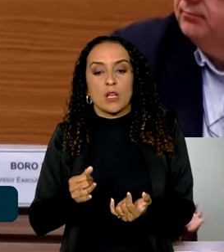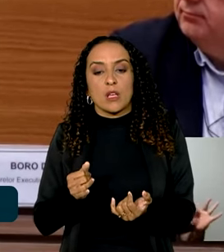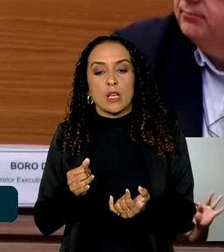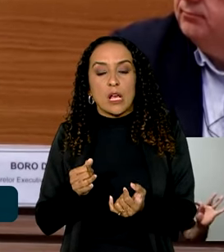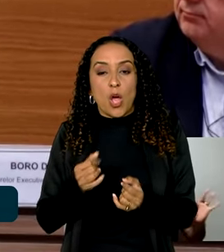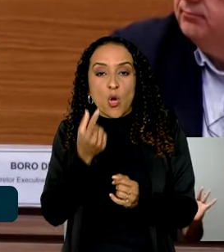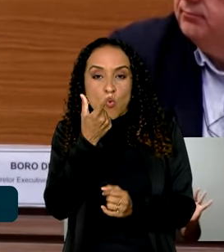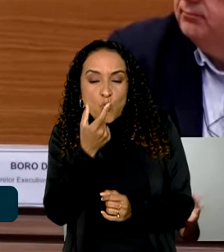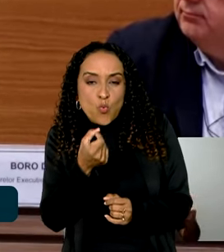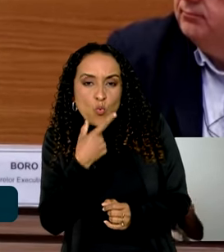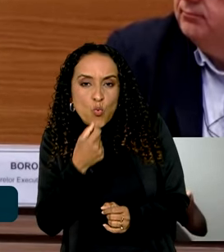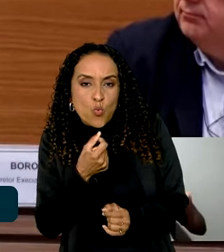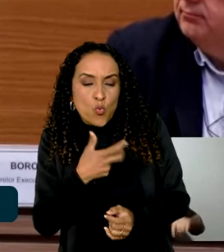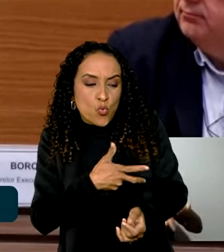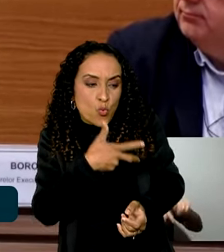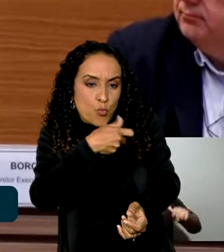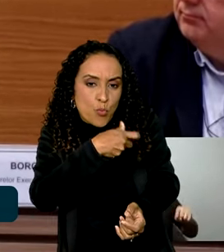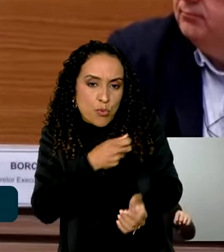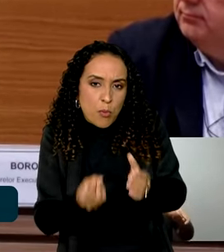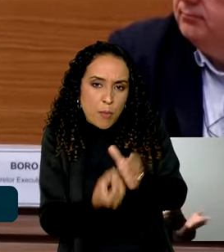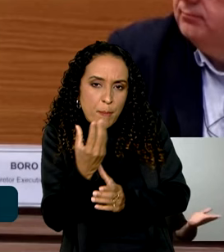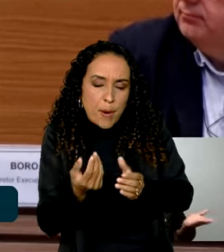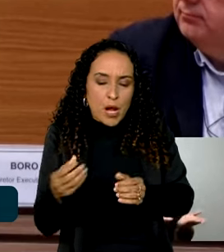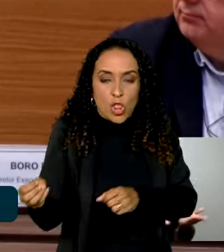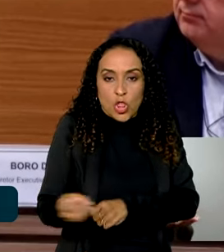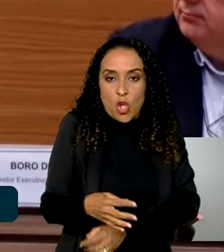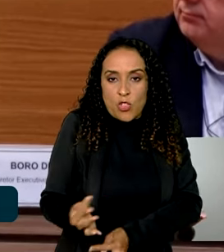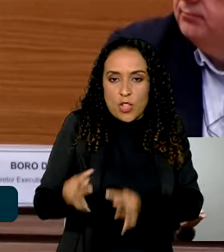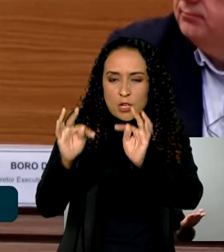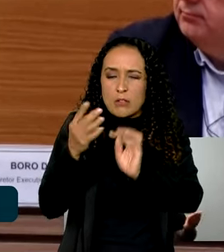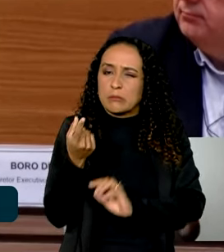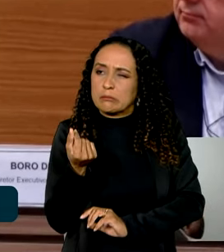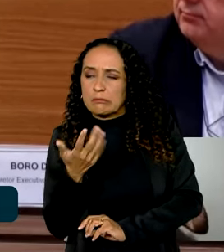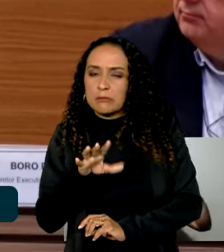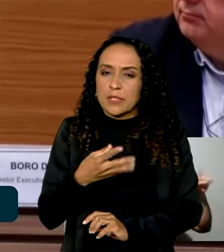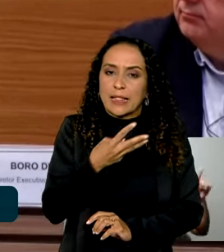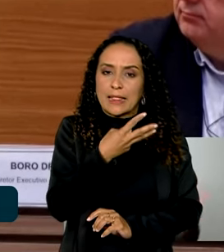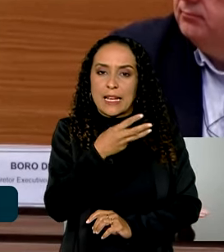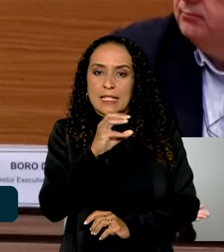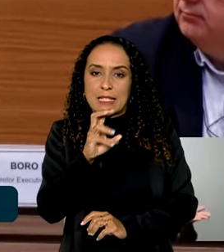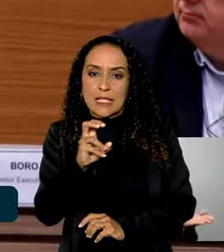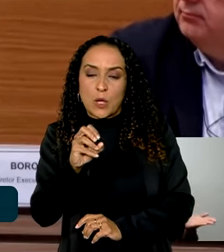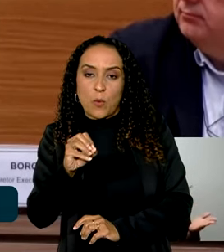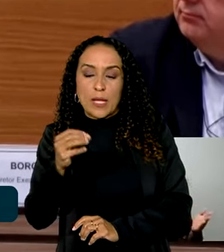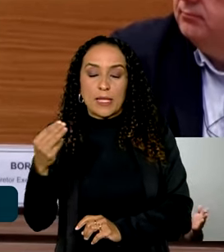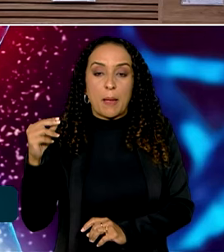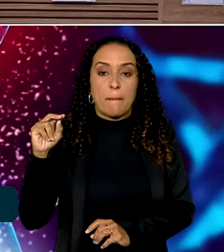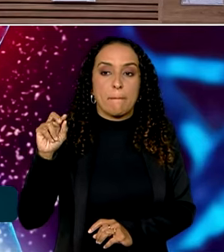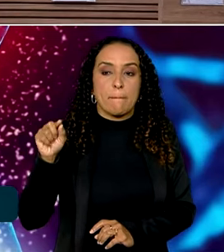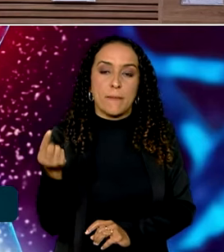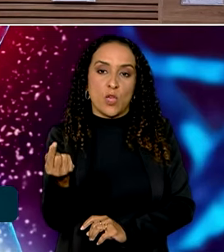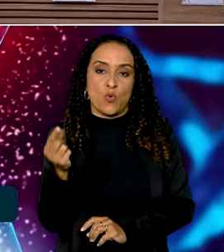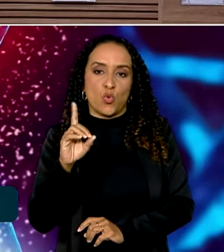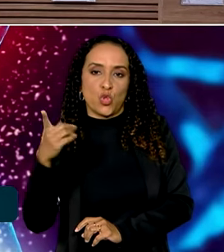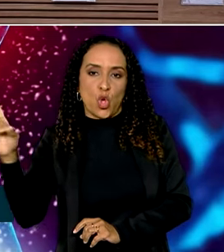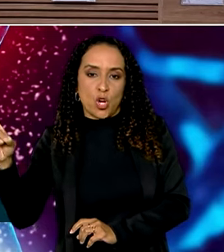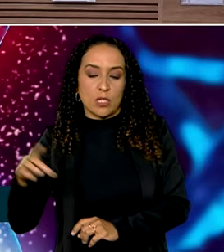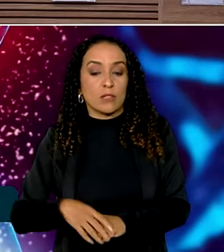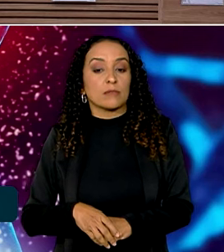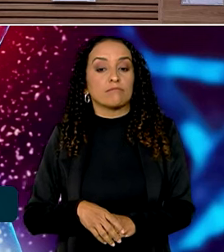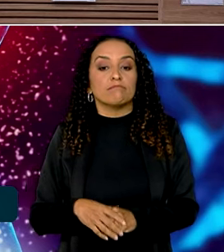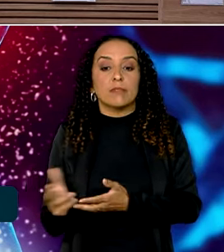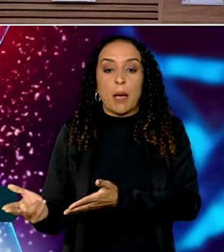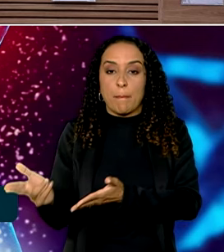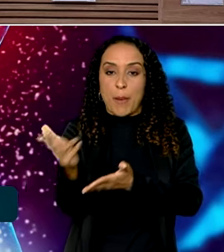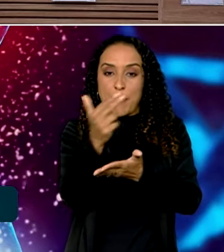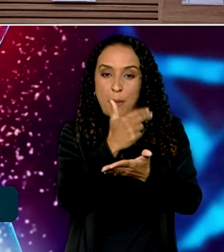produzido com a nova tecnologia custa atualmente 350 mil dólares. Com o mapa da